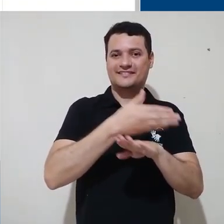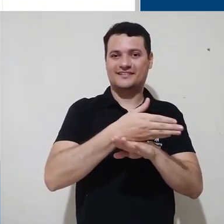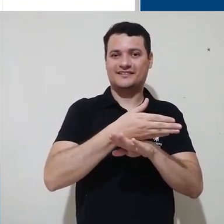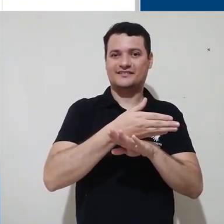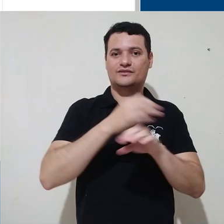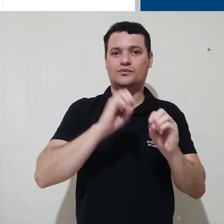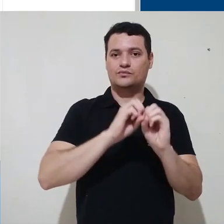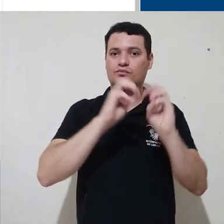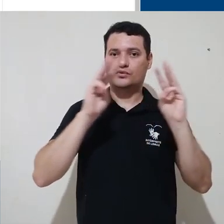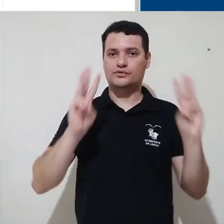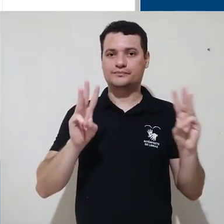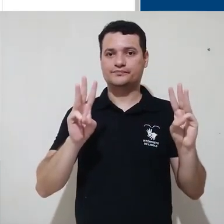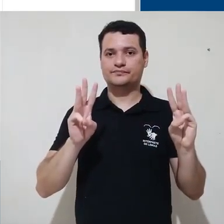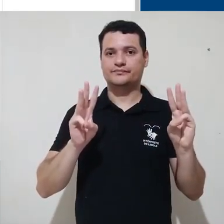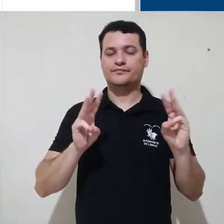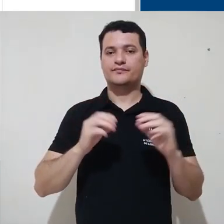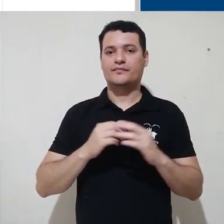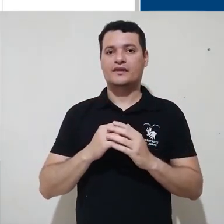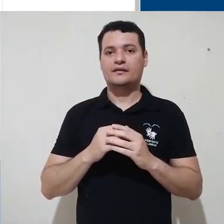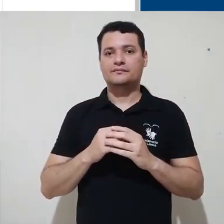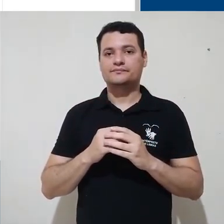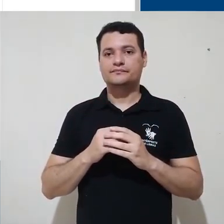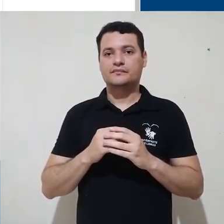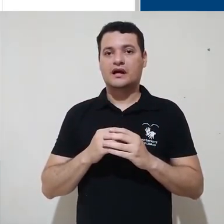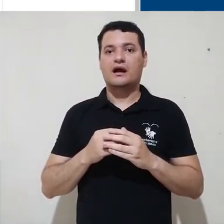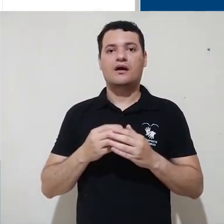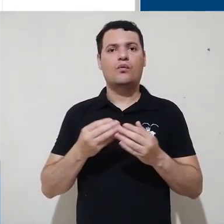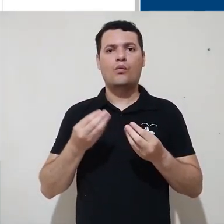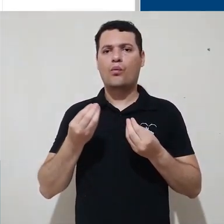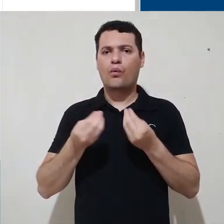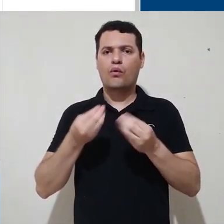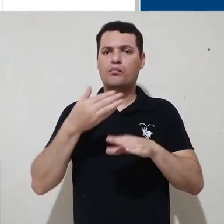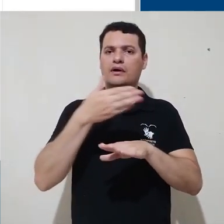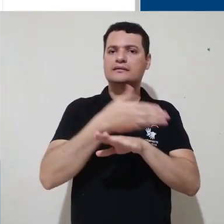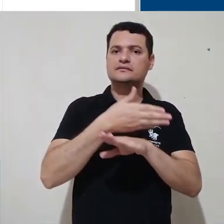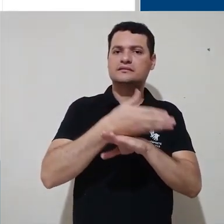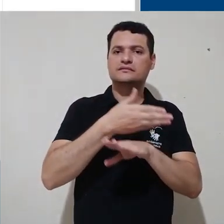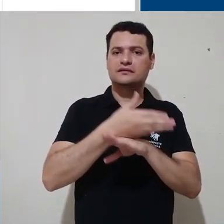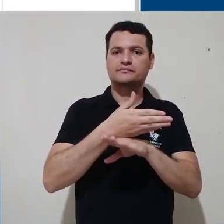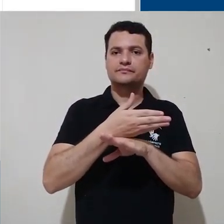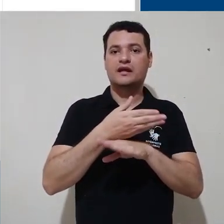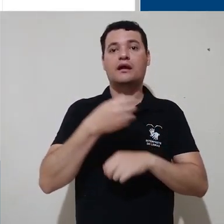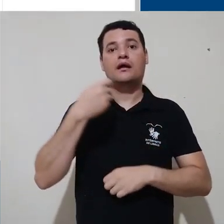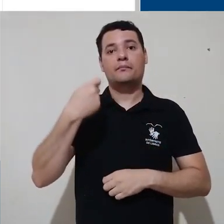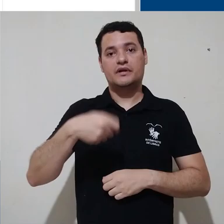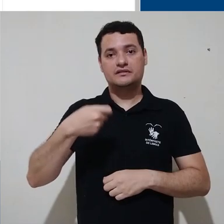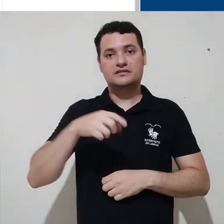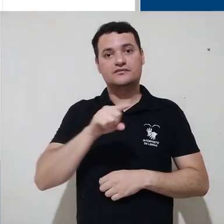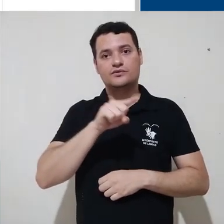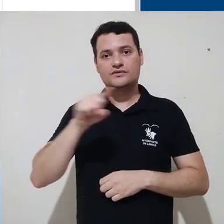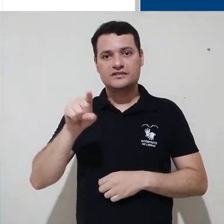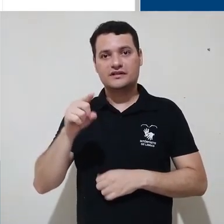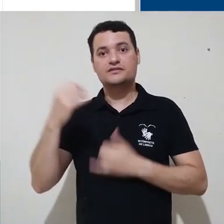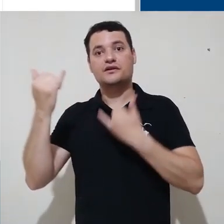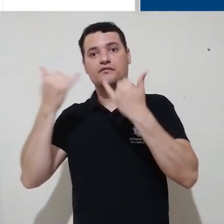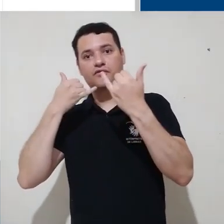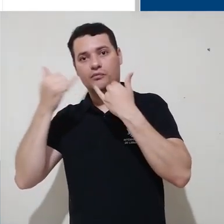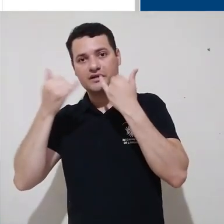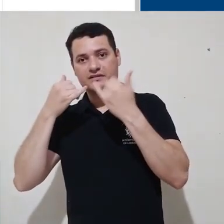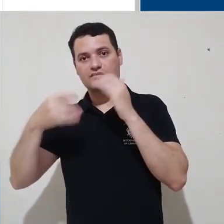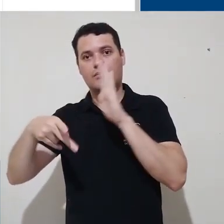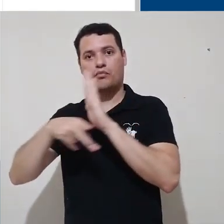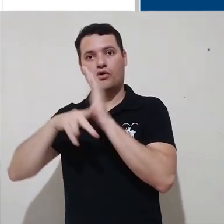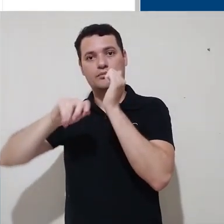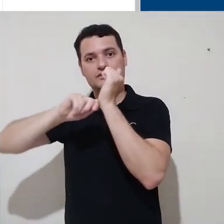mais especificamente nossa plataforma de especialização. Para fazer acesso à plataforma, você já deve ter posse de seus